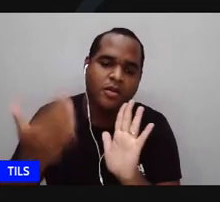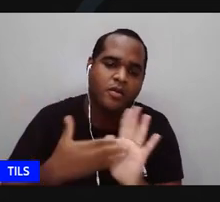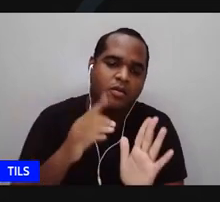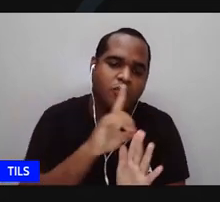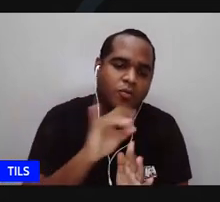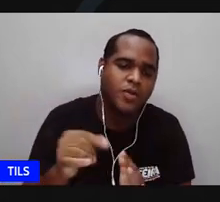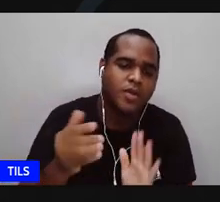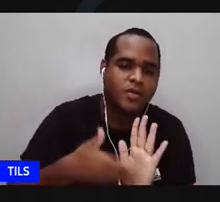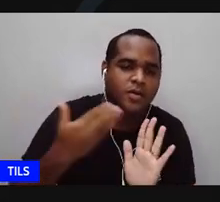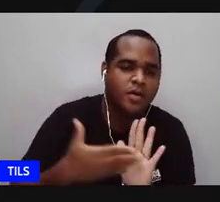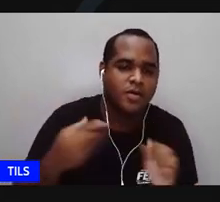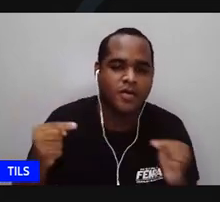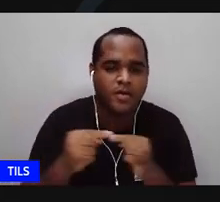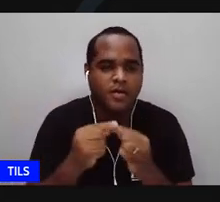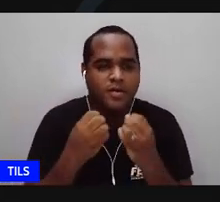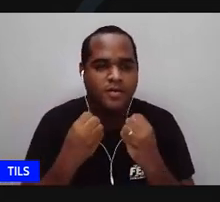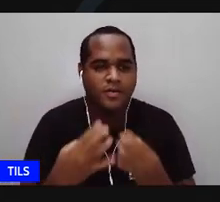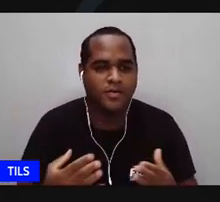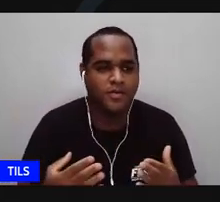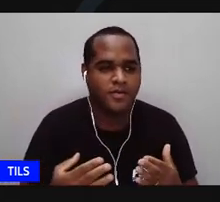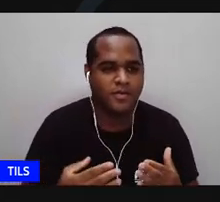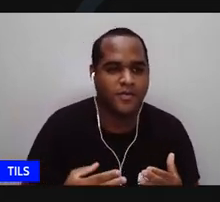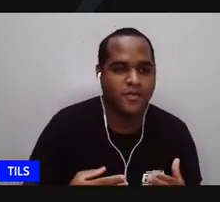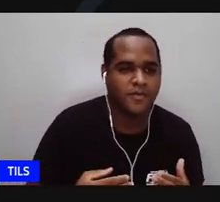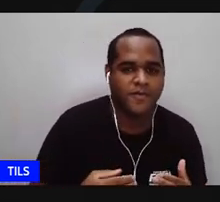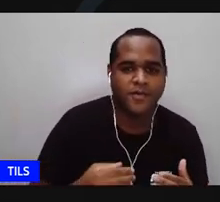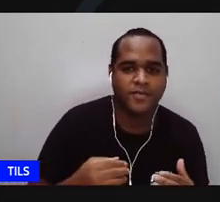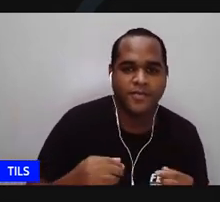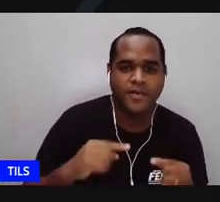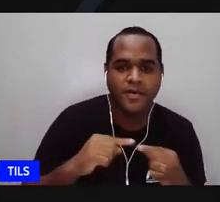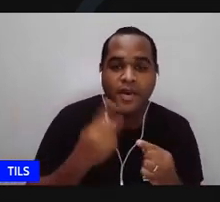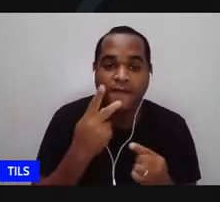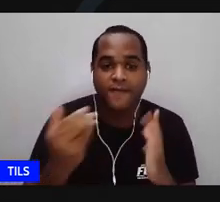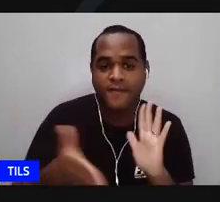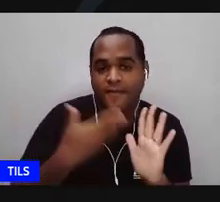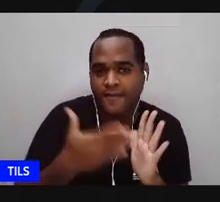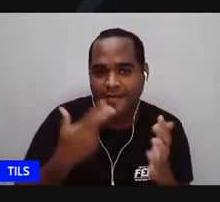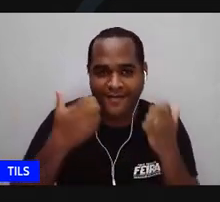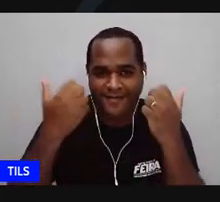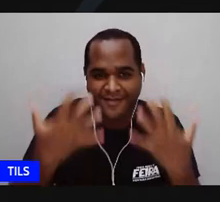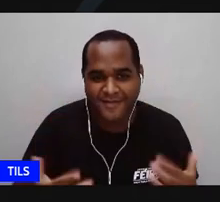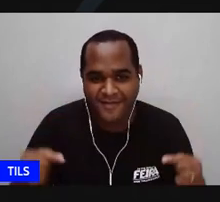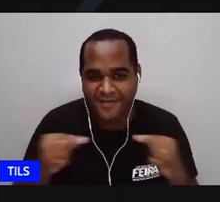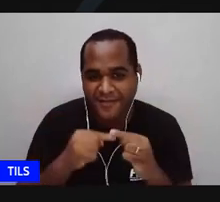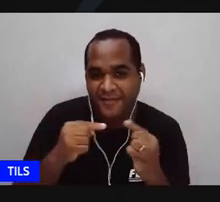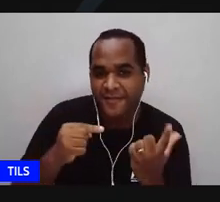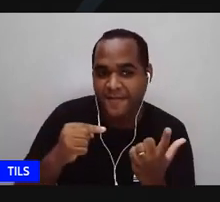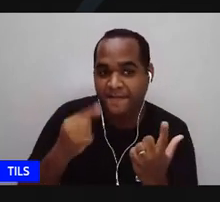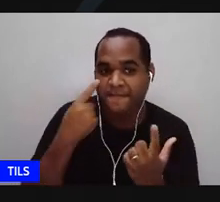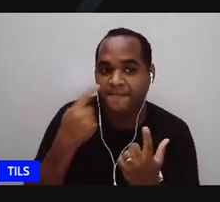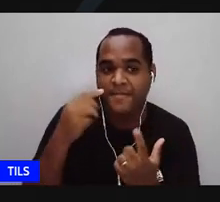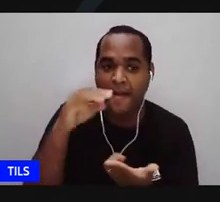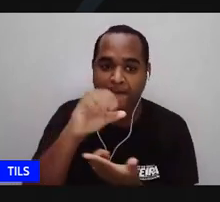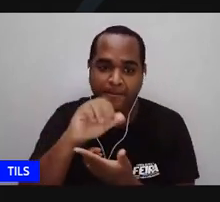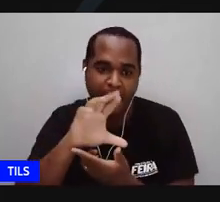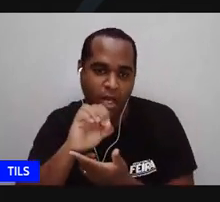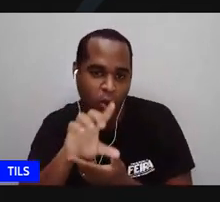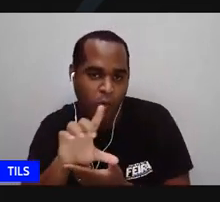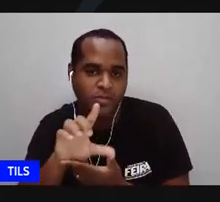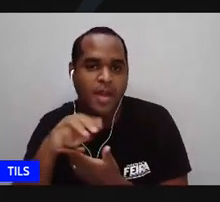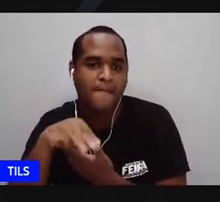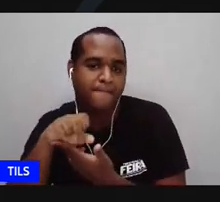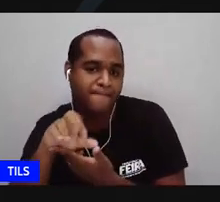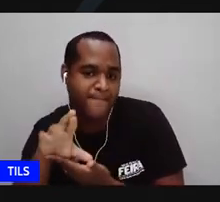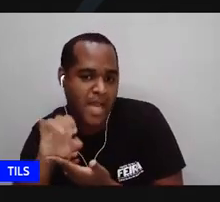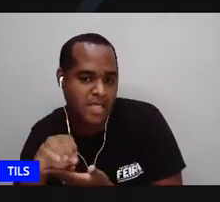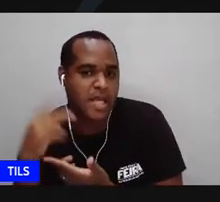do livro é super importante olha só esse fragmento de um texto de Carolina Maria de Jesus ela diz depois